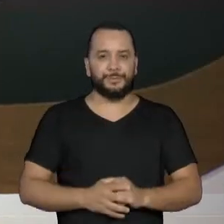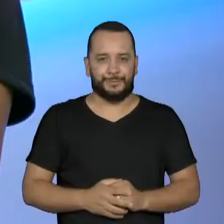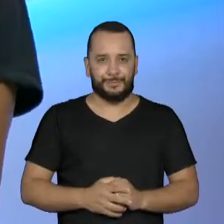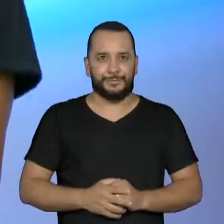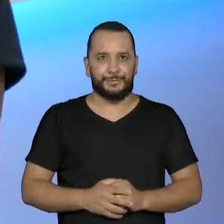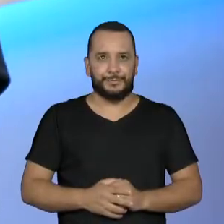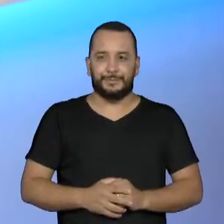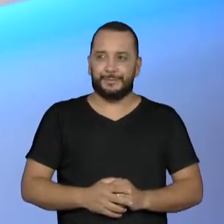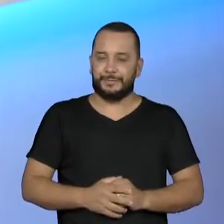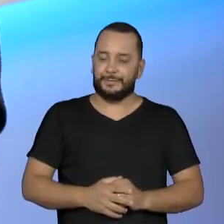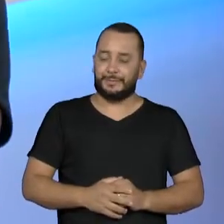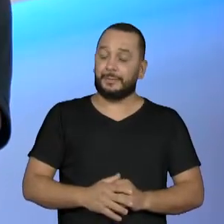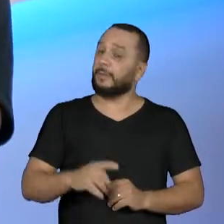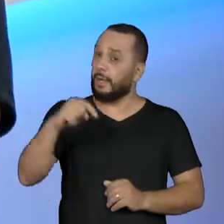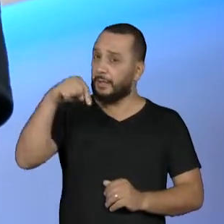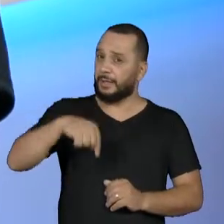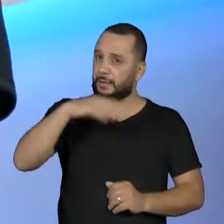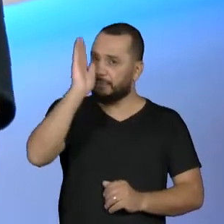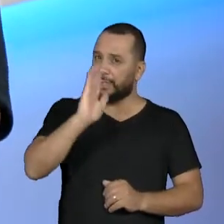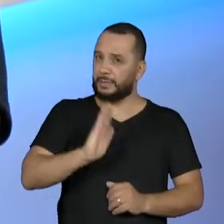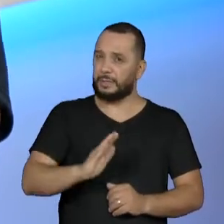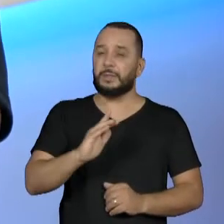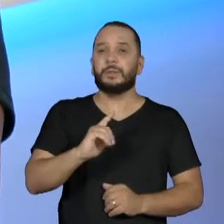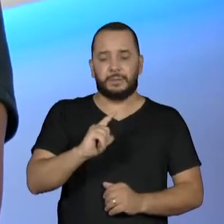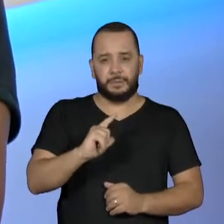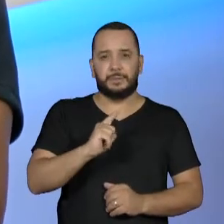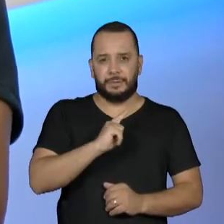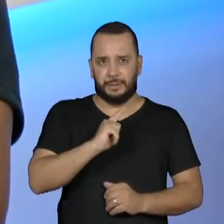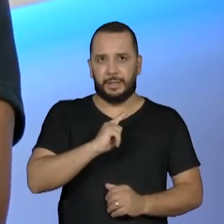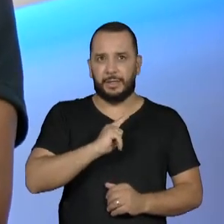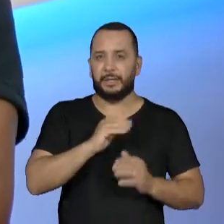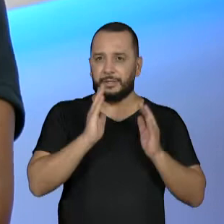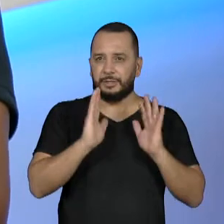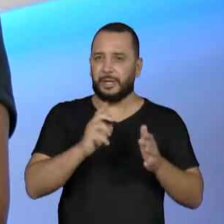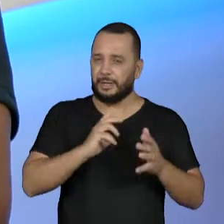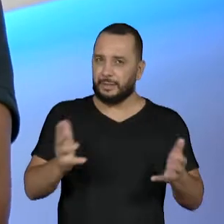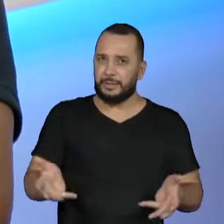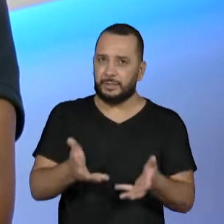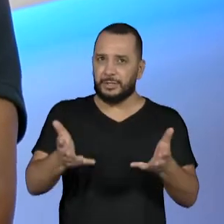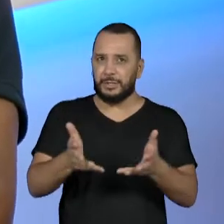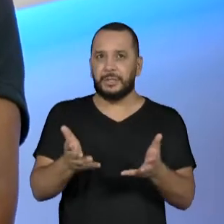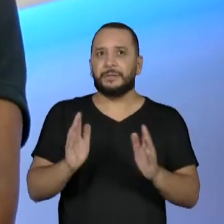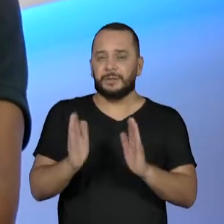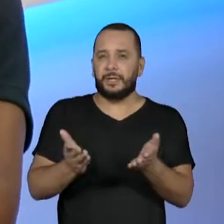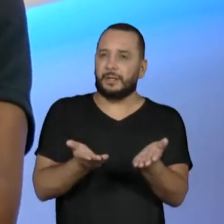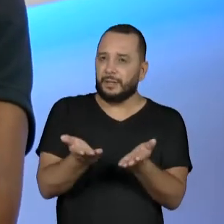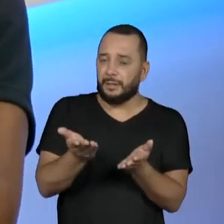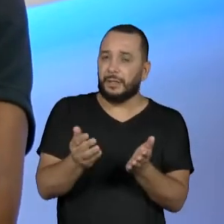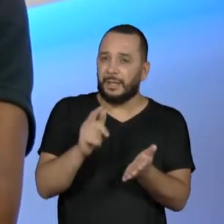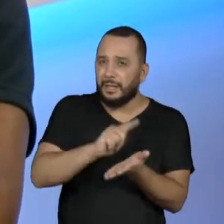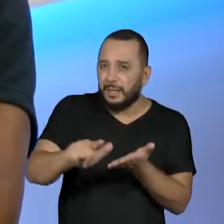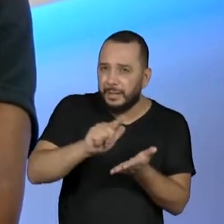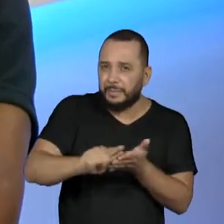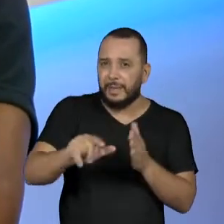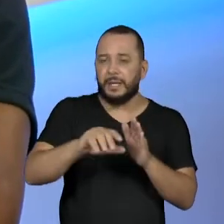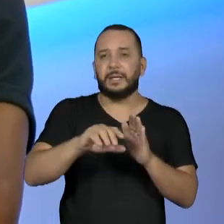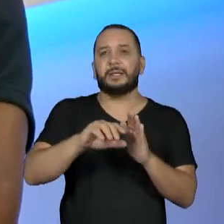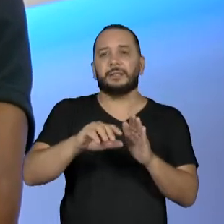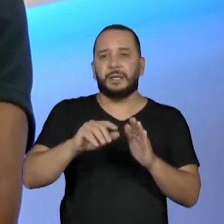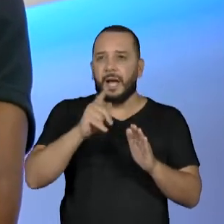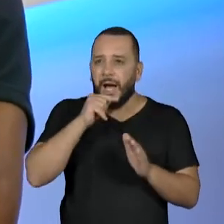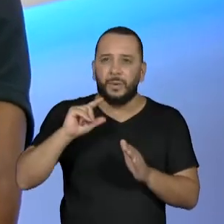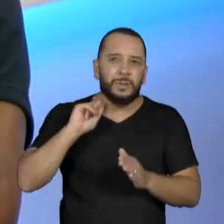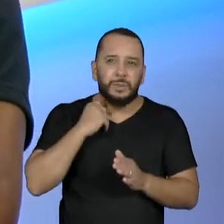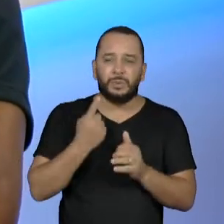Aqui no Brasil, nas terras tradicionais, nós temos incentivos como tratamento ecológico de esgoto, agrofloresta,